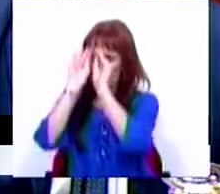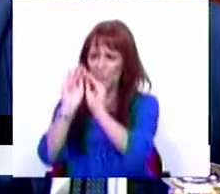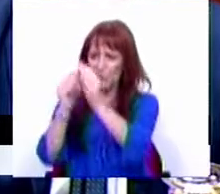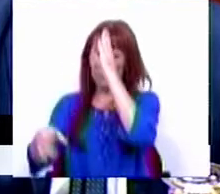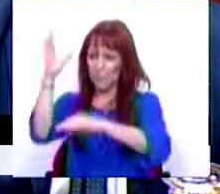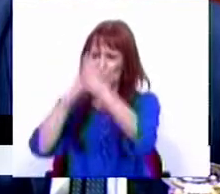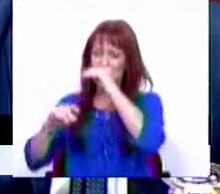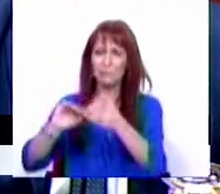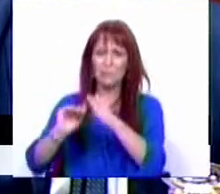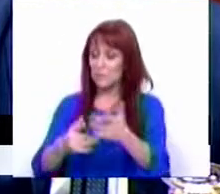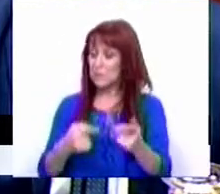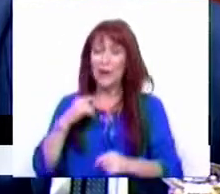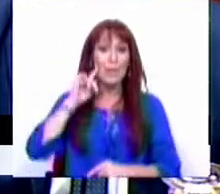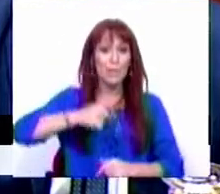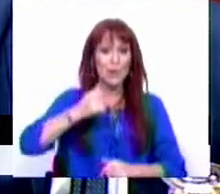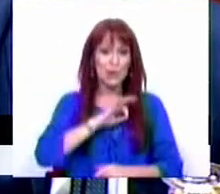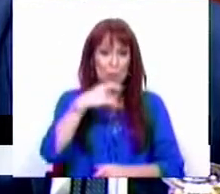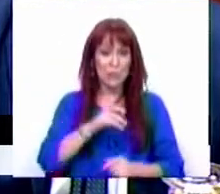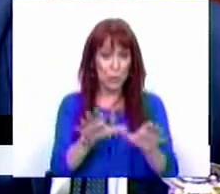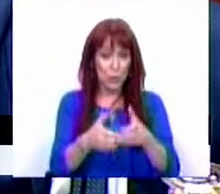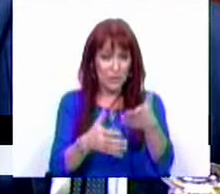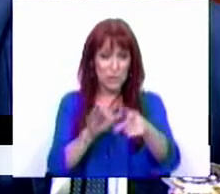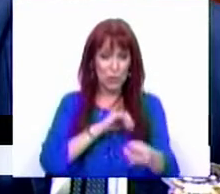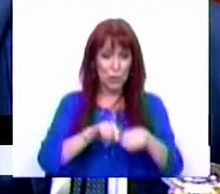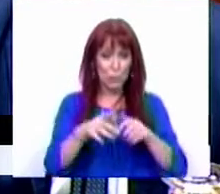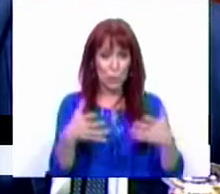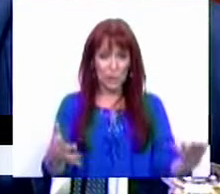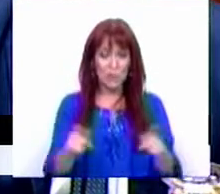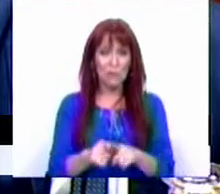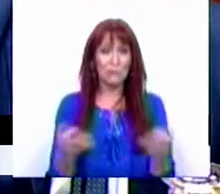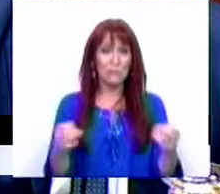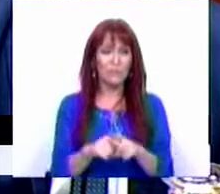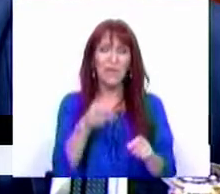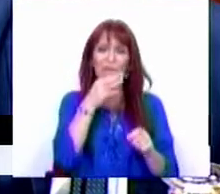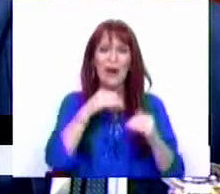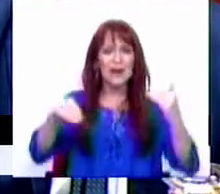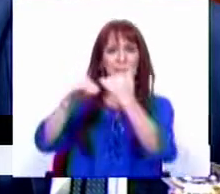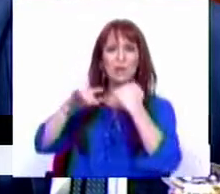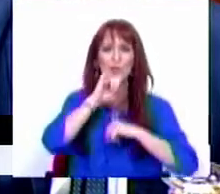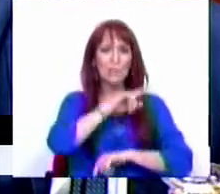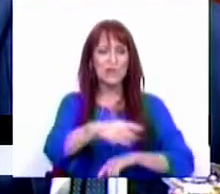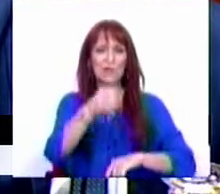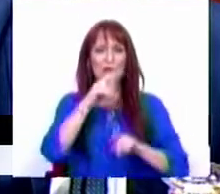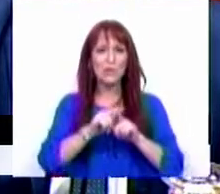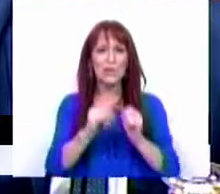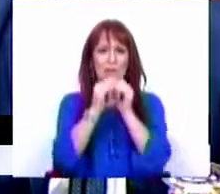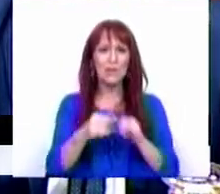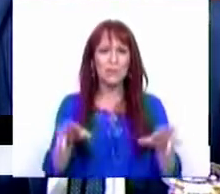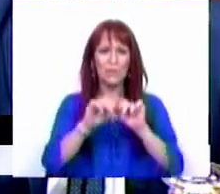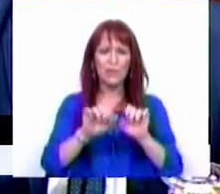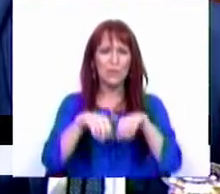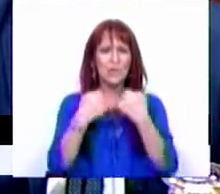exames. É tão importante, Sr. Presidente da Comissão, Sr. Deputado, que falem de igualdade de oportunidades, que falem de elevador social,